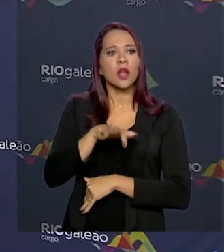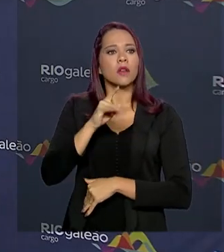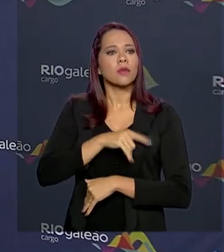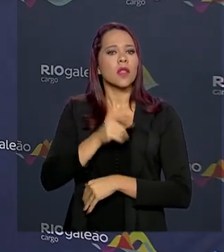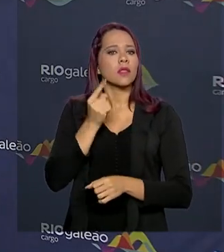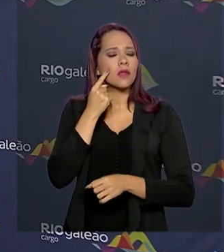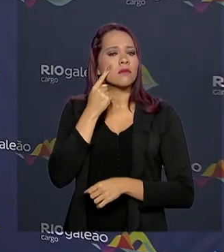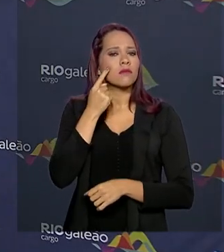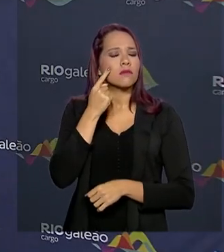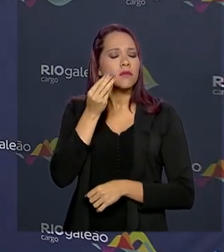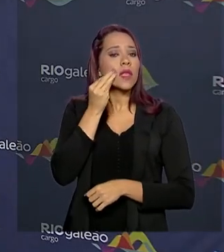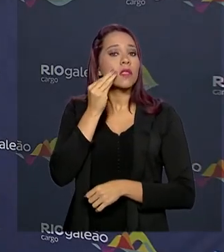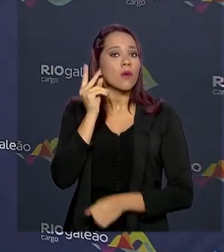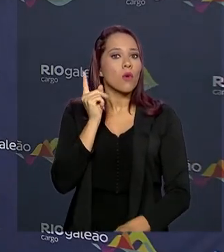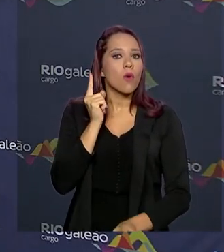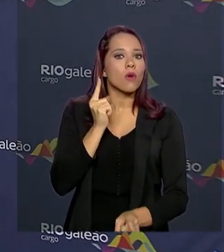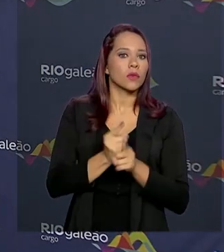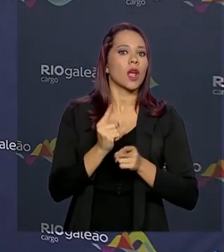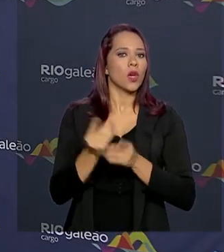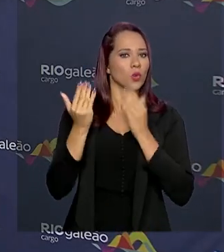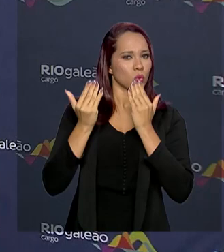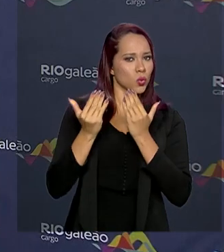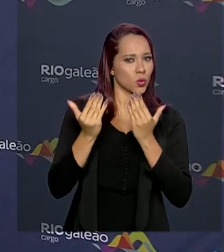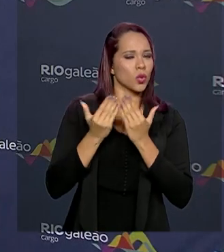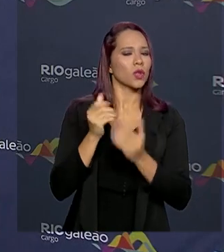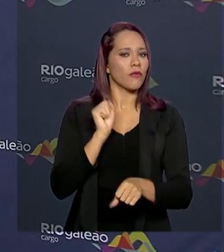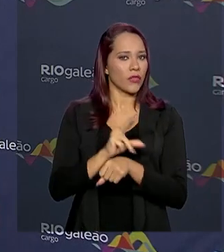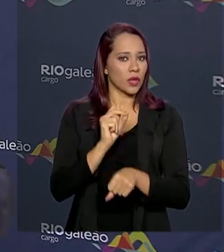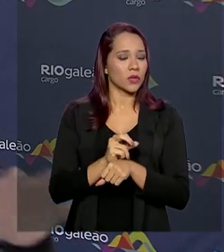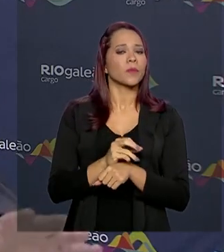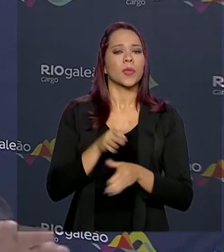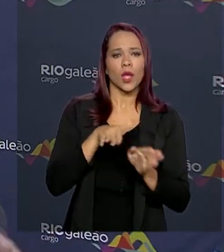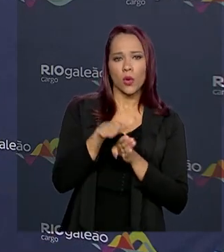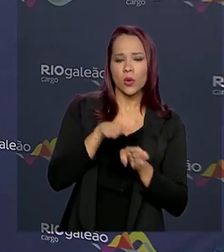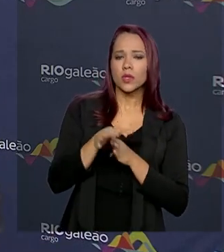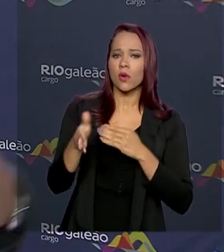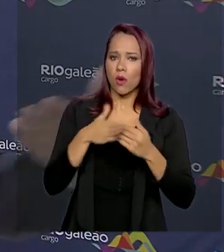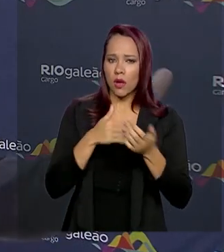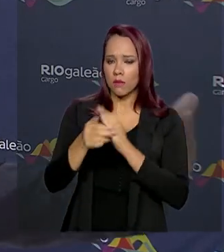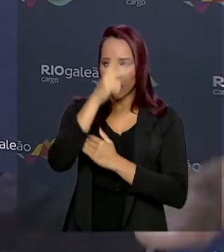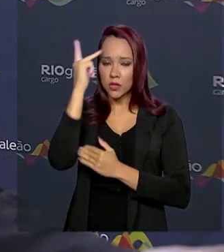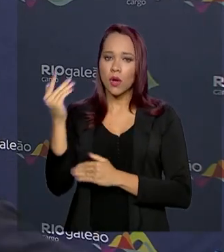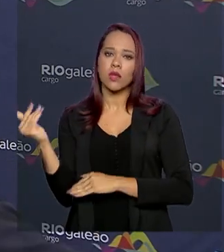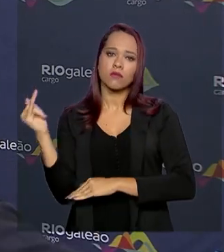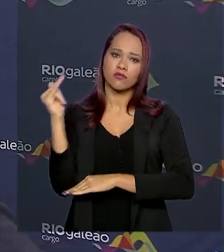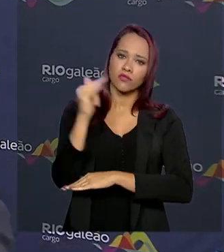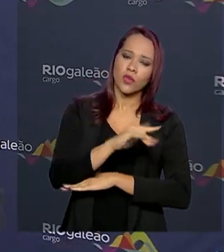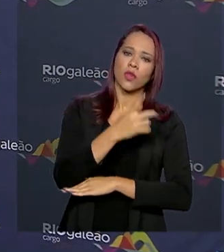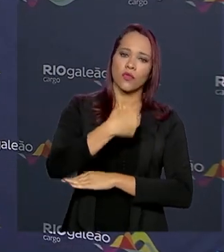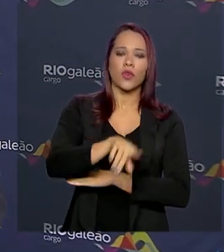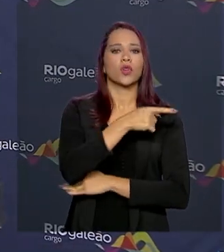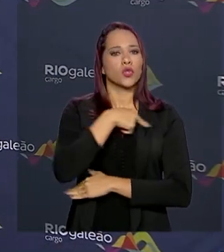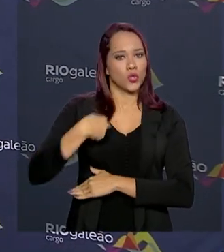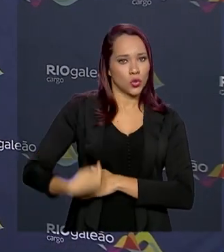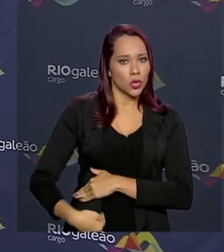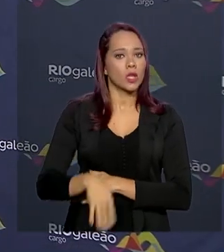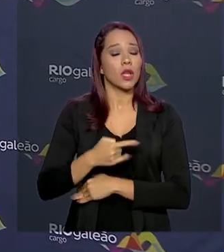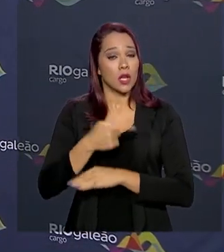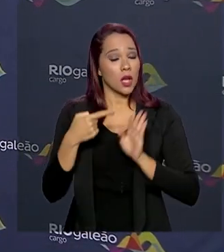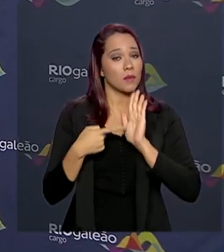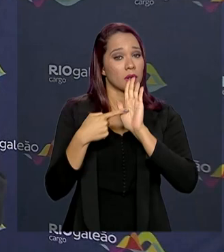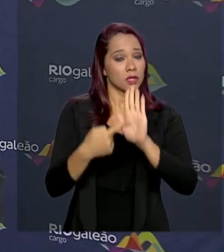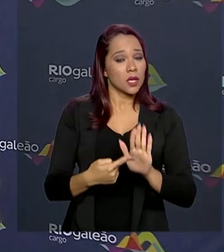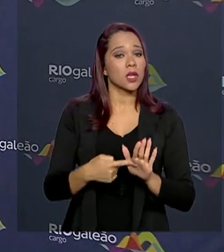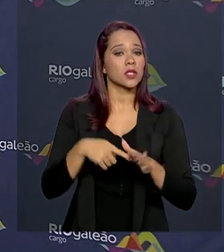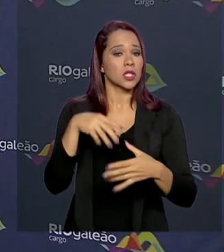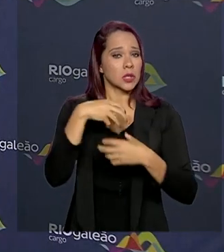identificar possíveis casos suspeitos de coronavírus. E a recomendação é para qualquer passageiro que tenha passado pela China e apresente os sintomas do